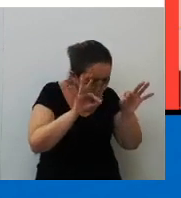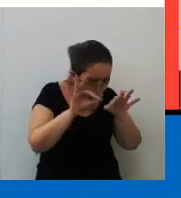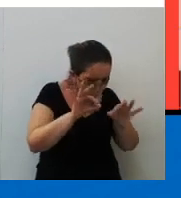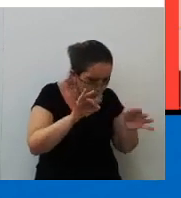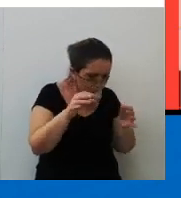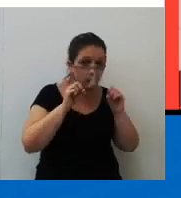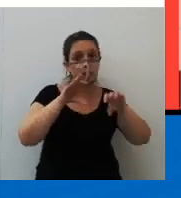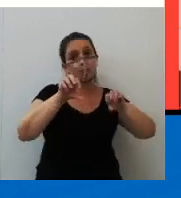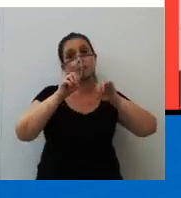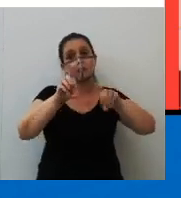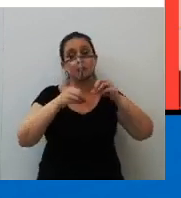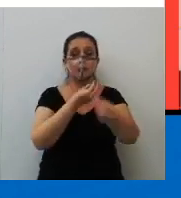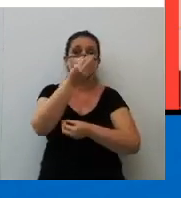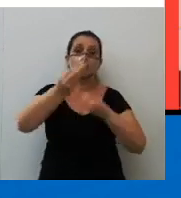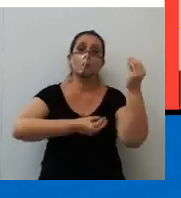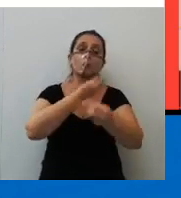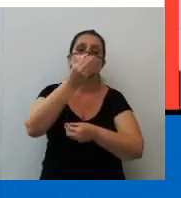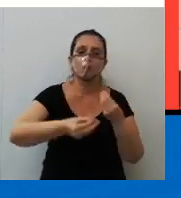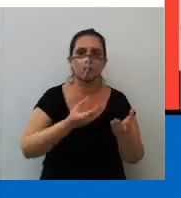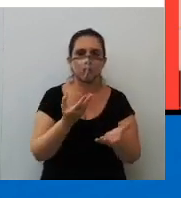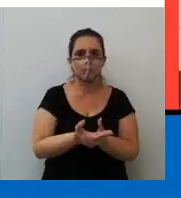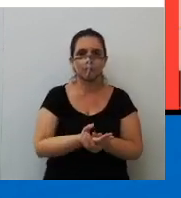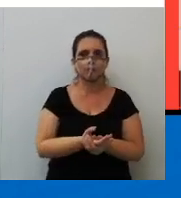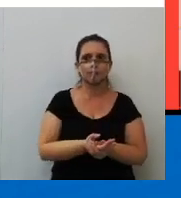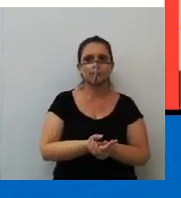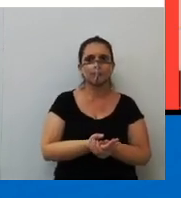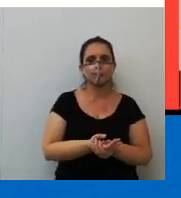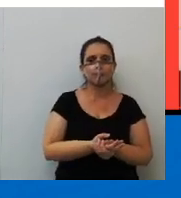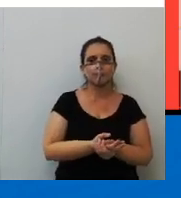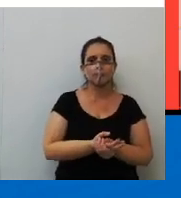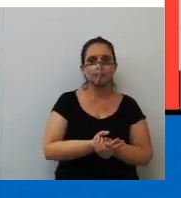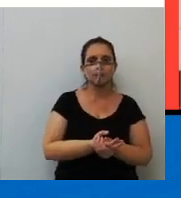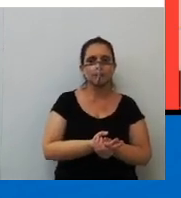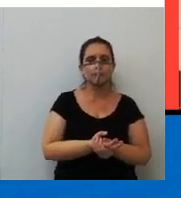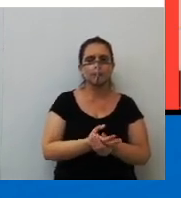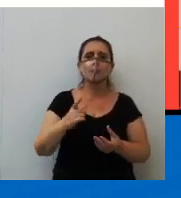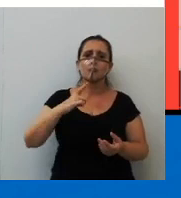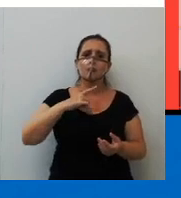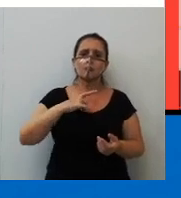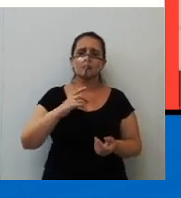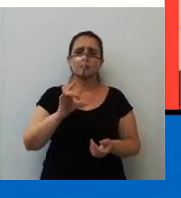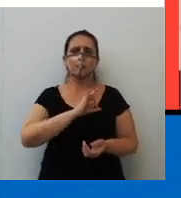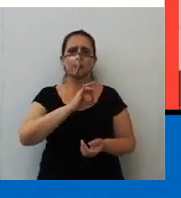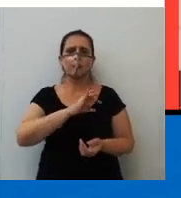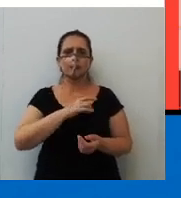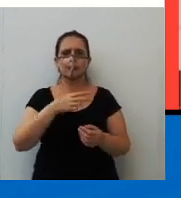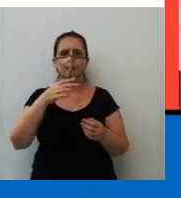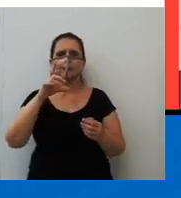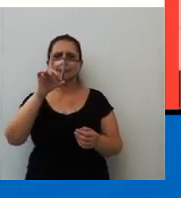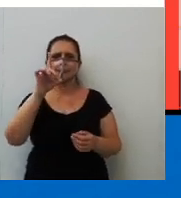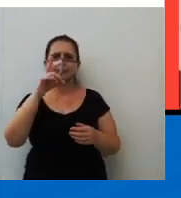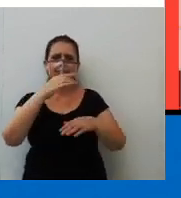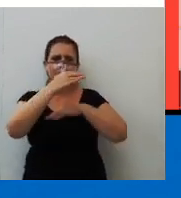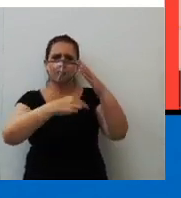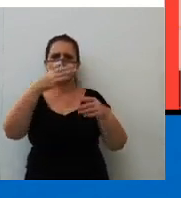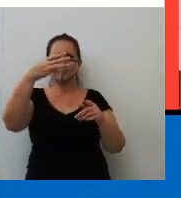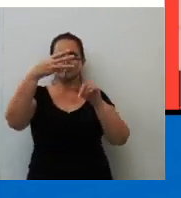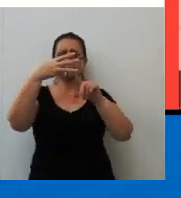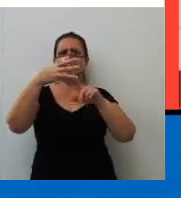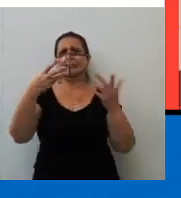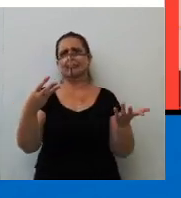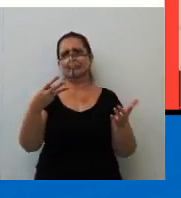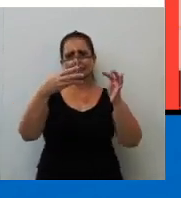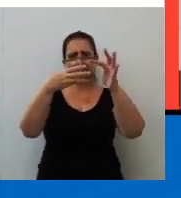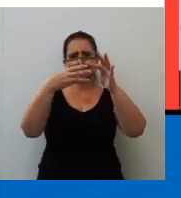Assim, pra ensiná-los. Né? É. Que. Eu tenho medo desse negócio. Desse D3. Sabe? Eu já vi